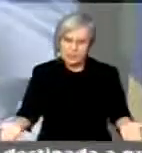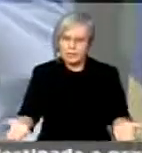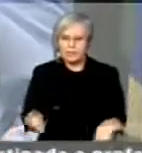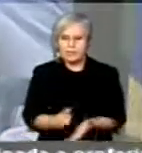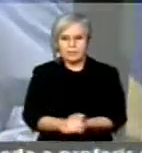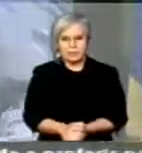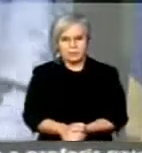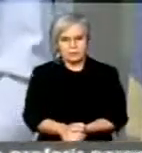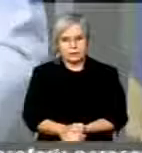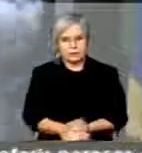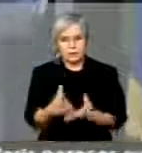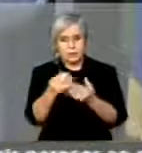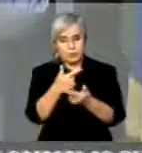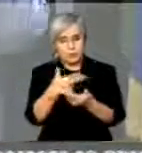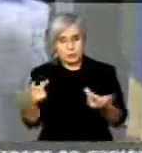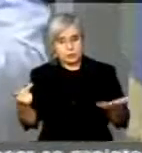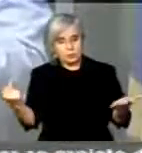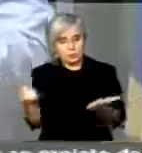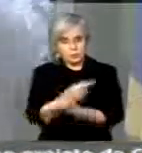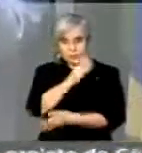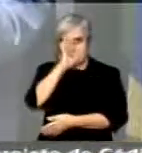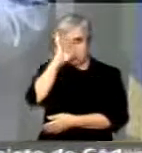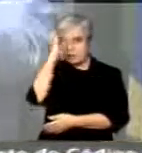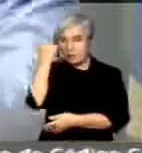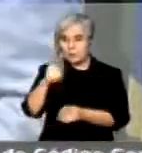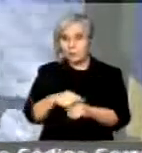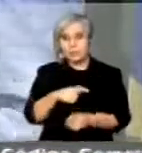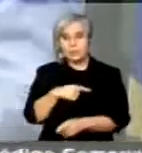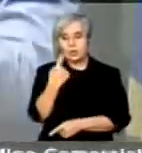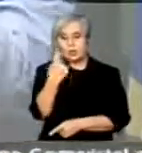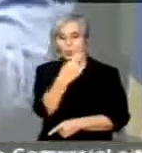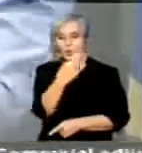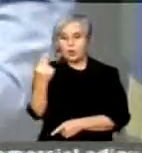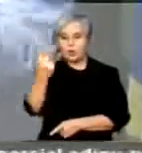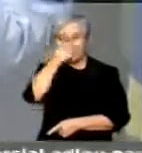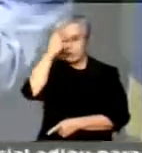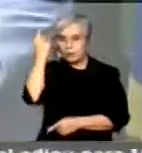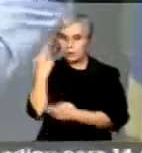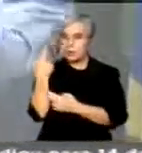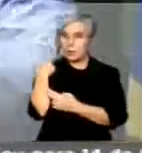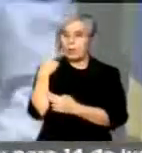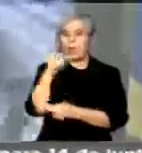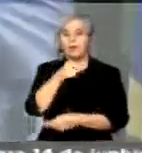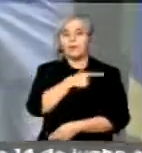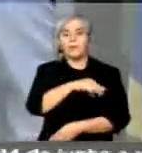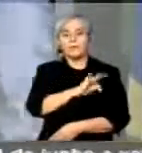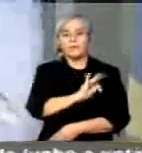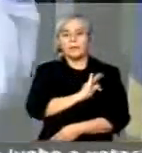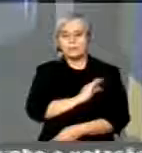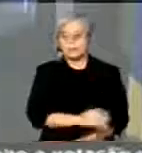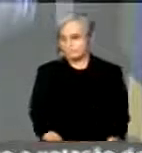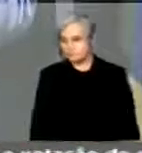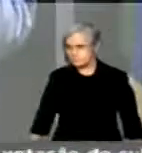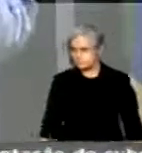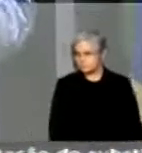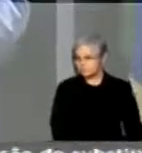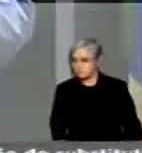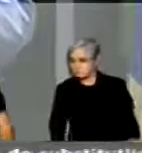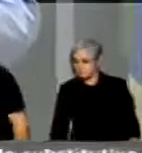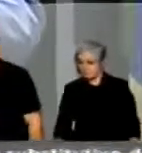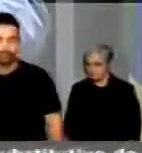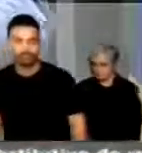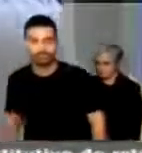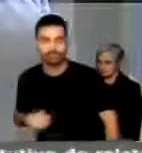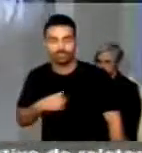forem aprovadas, tem o nome responsável. Partido dos Trabalhadores, que não conseguiu